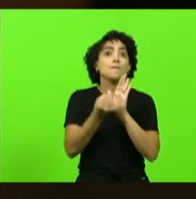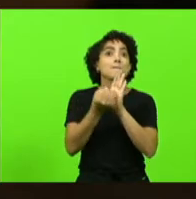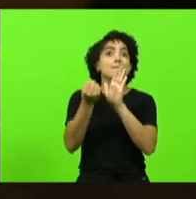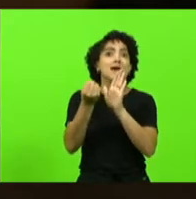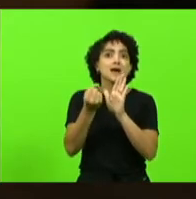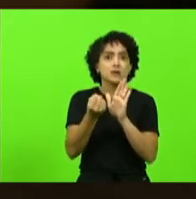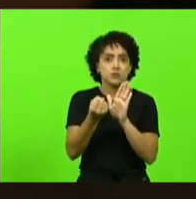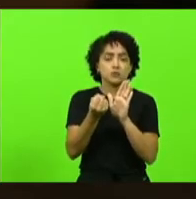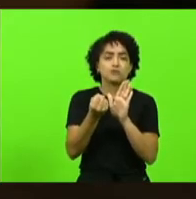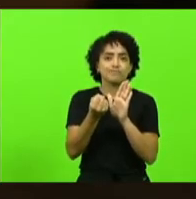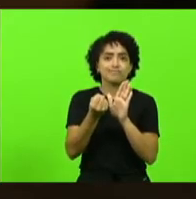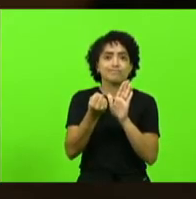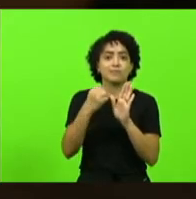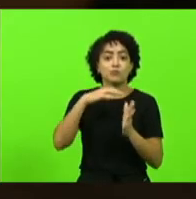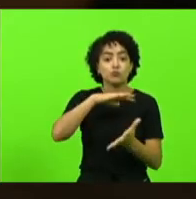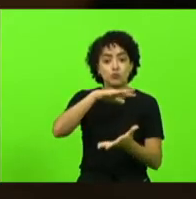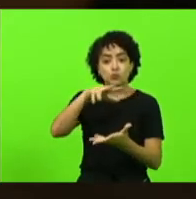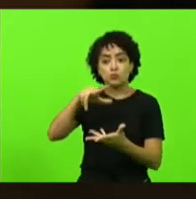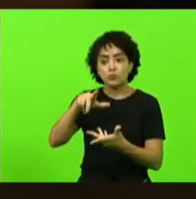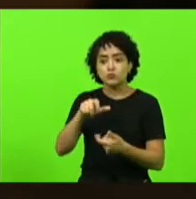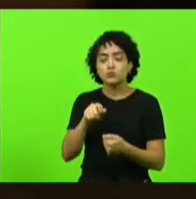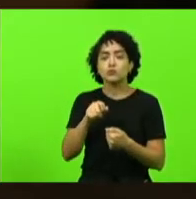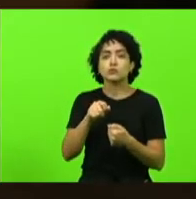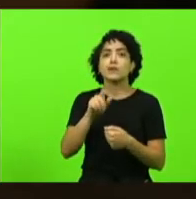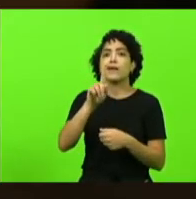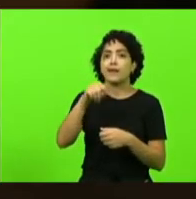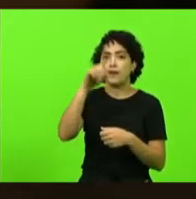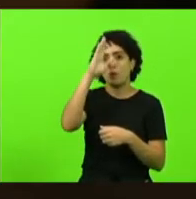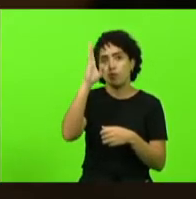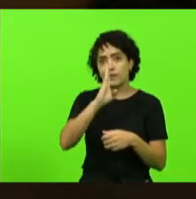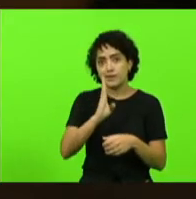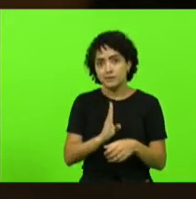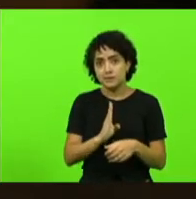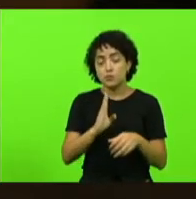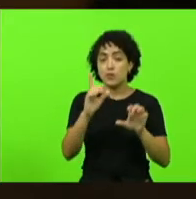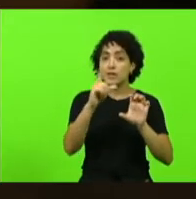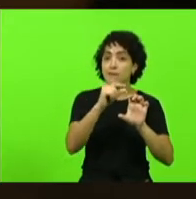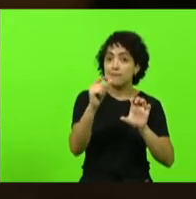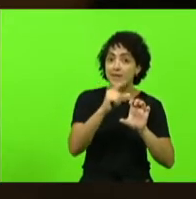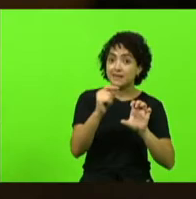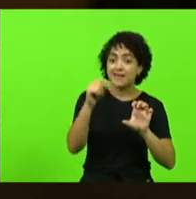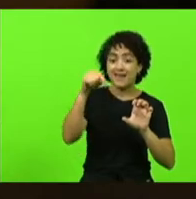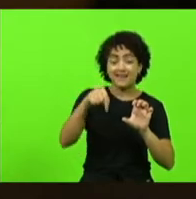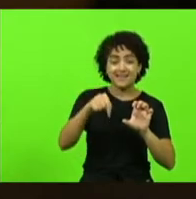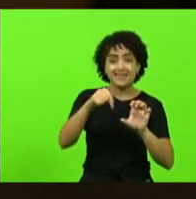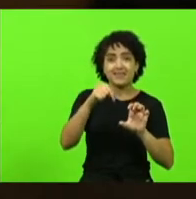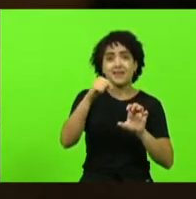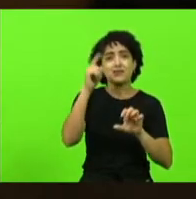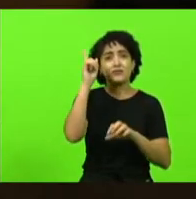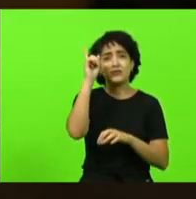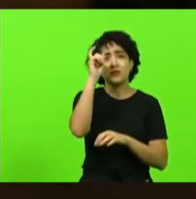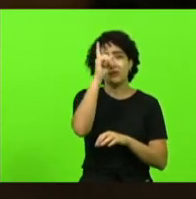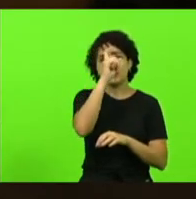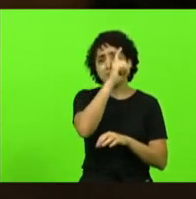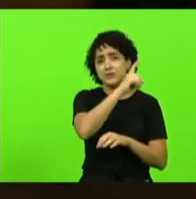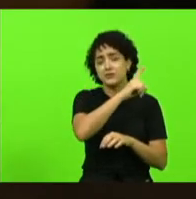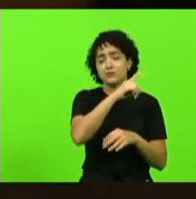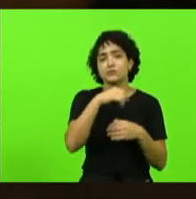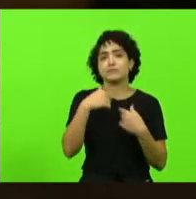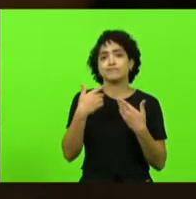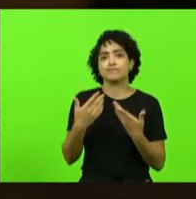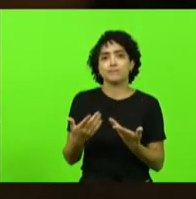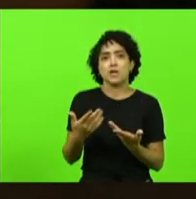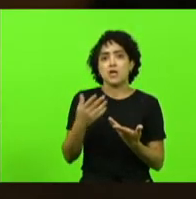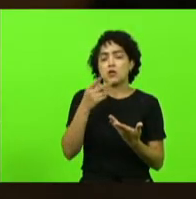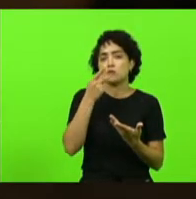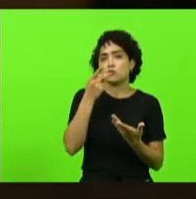do planeta é isso mesmo empreender aqui é mais difícil e eu não estou aqui fazendo de forma